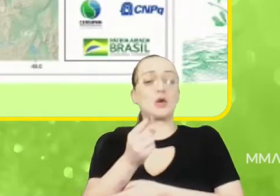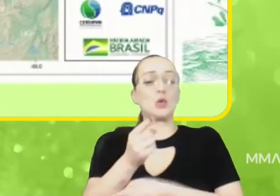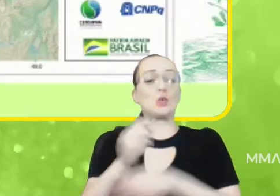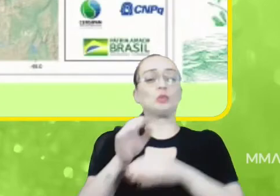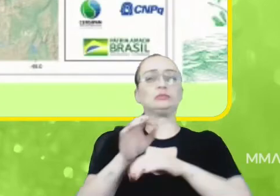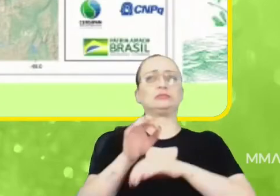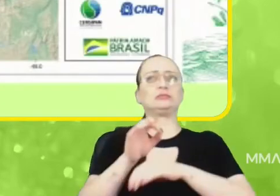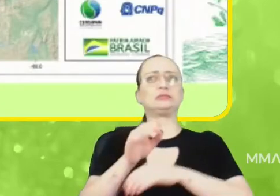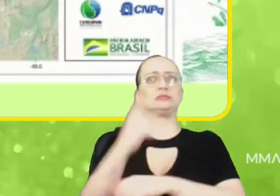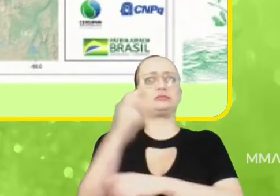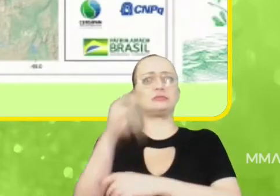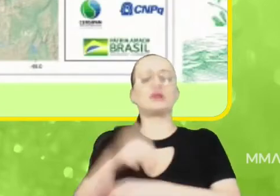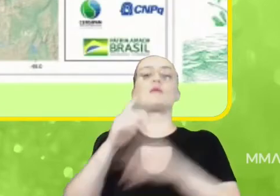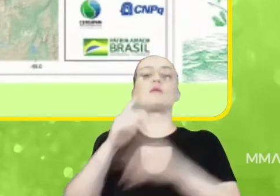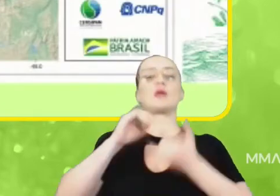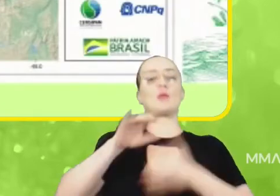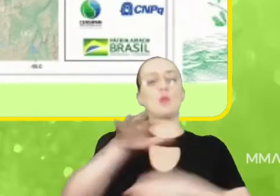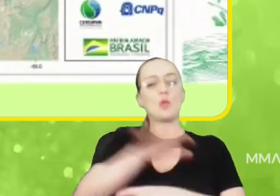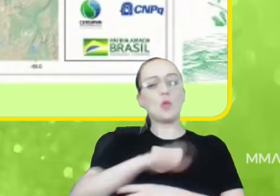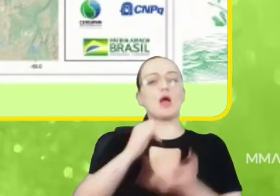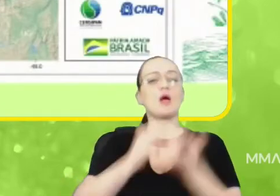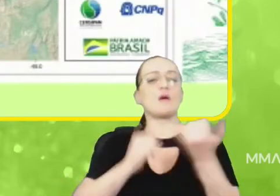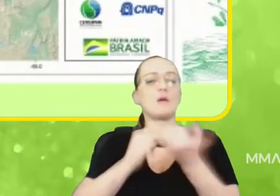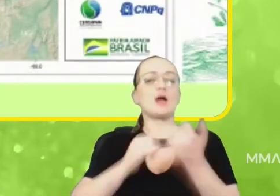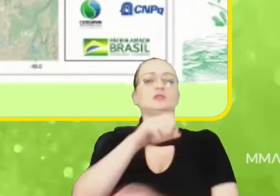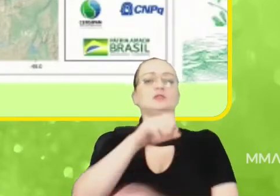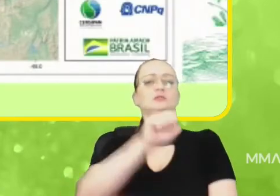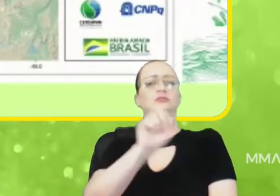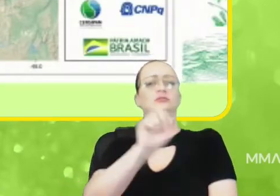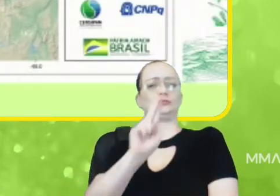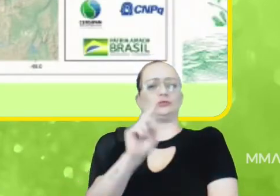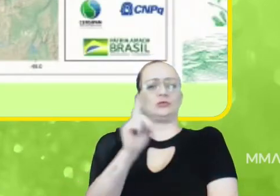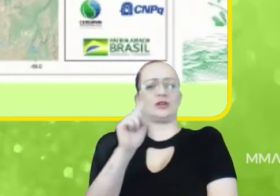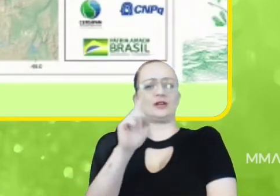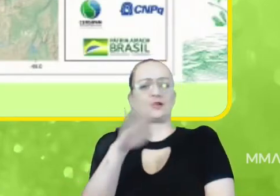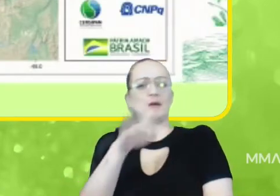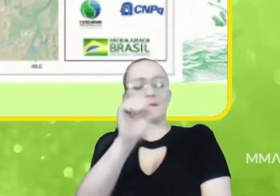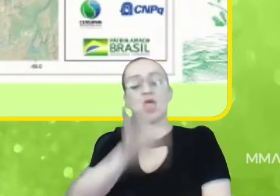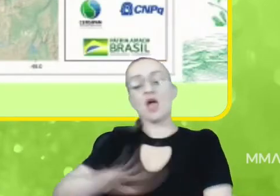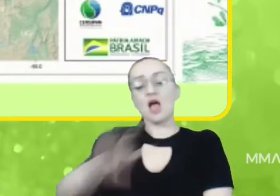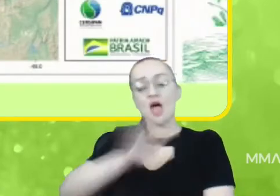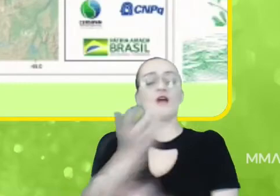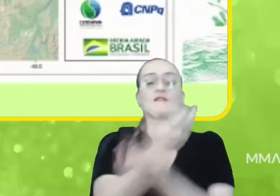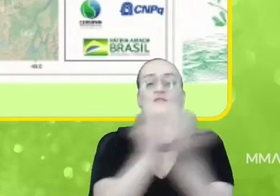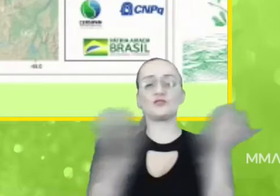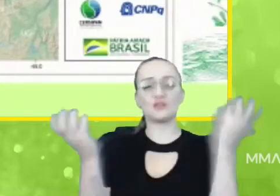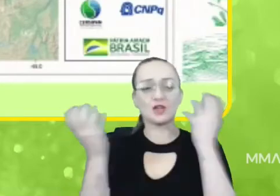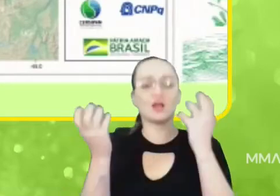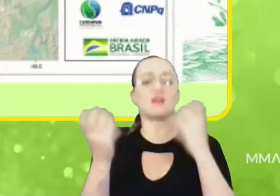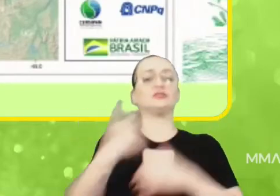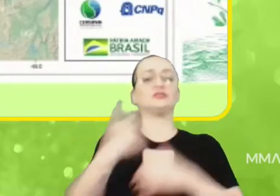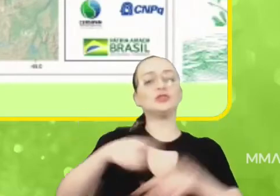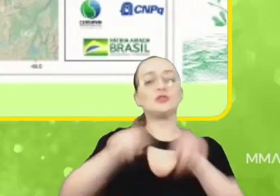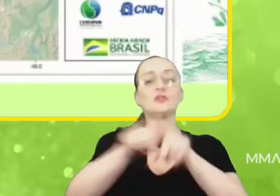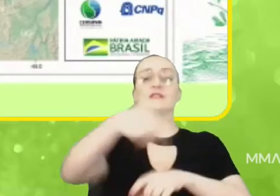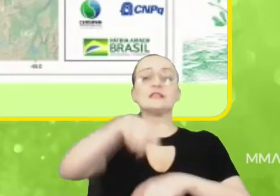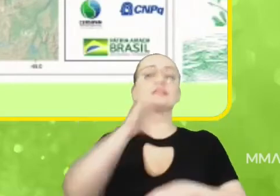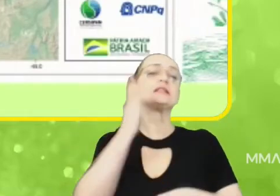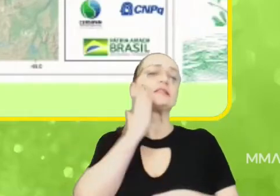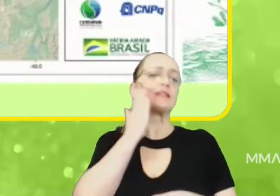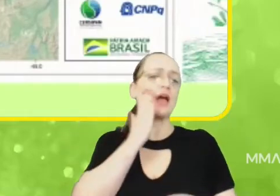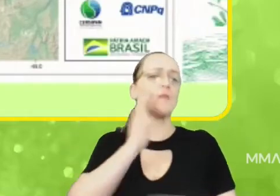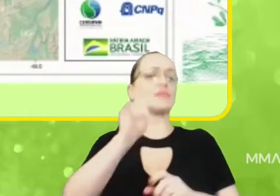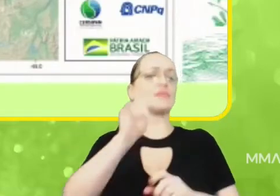Obviamente, a gente está com a área espaçada, é uma área de vegetação de floresta secundária, que como vocês podem ver no